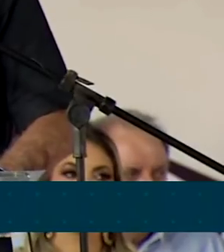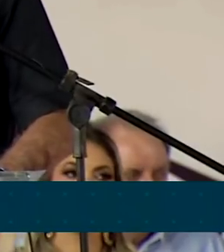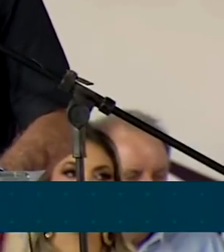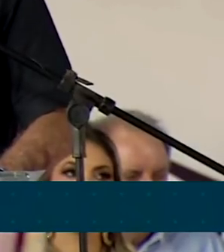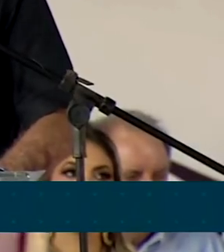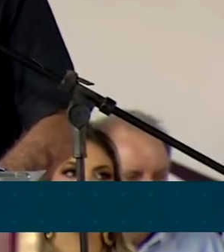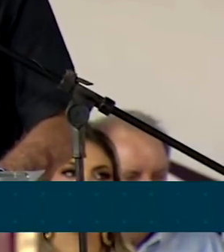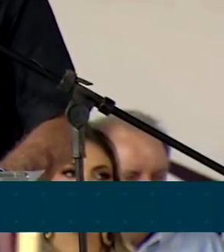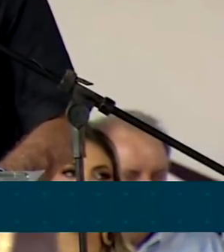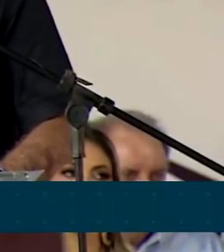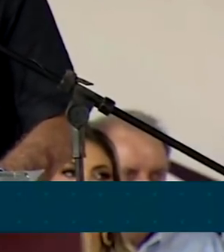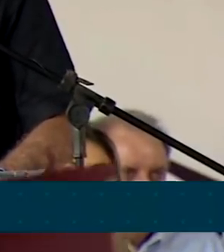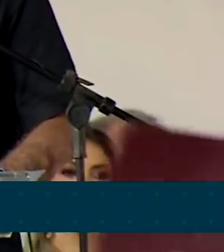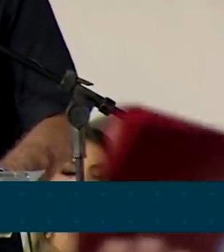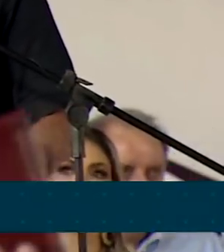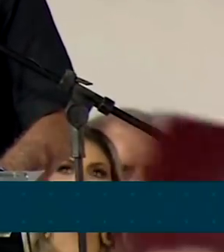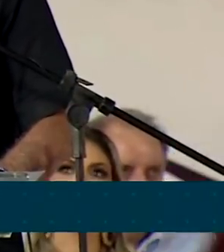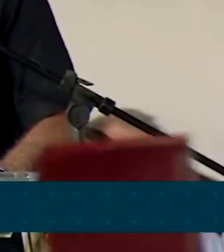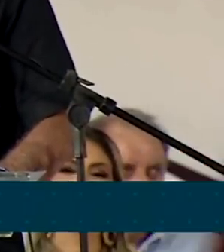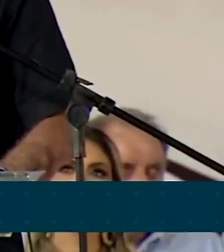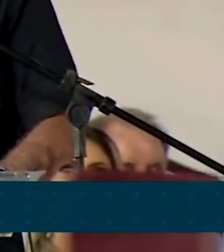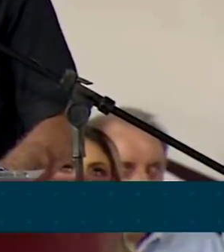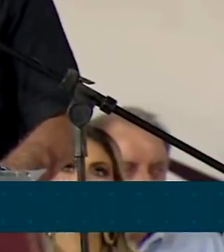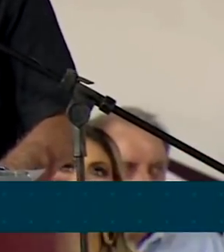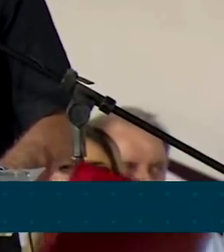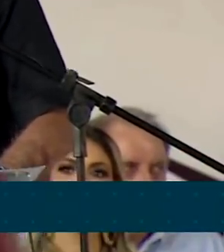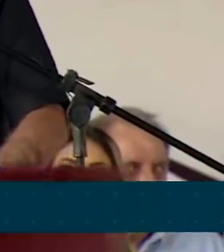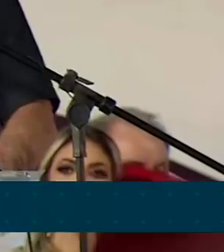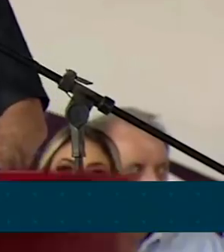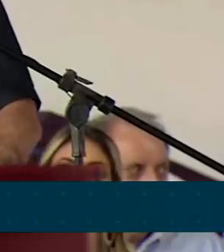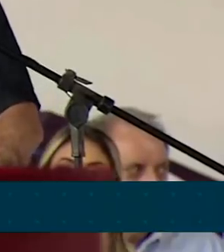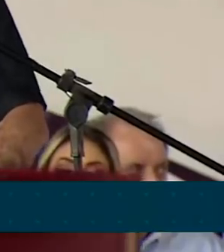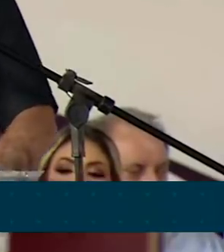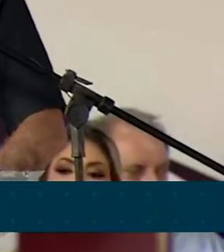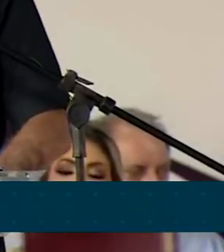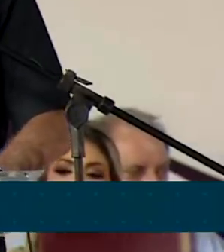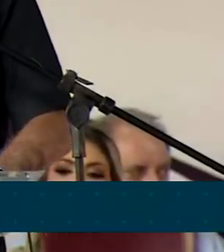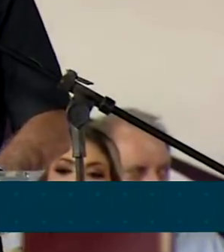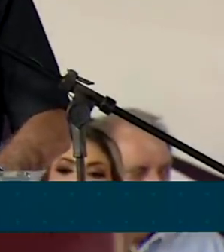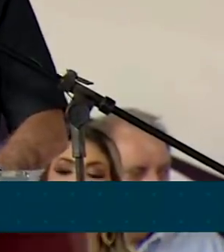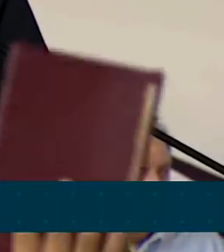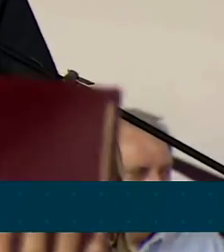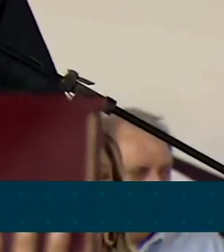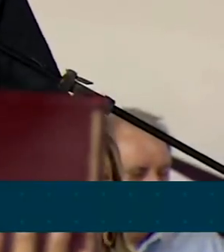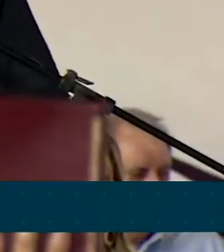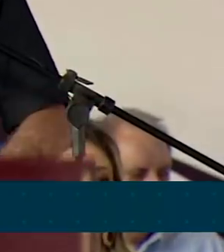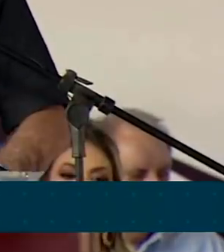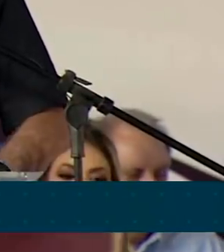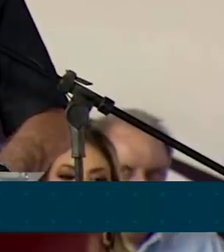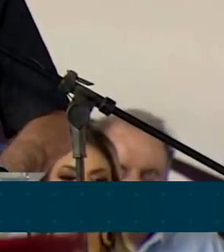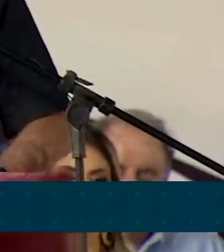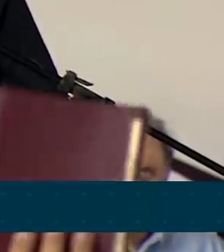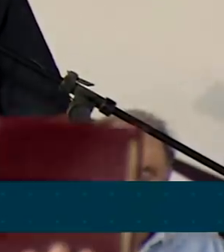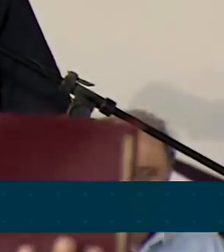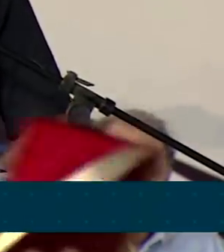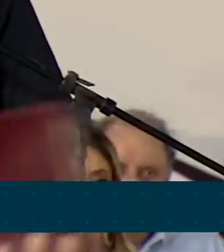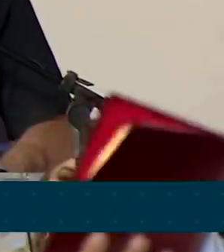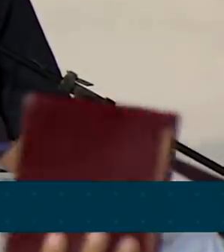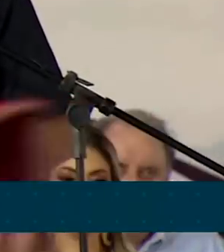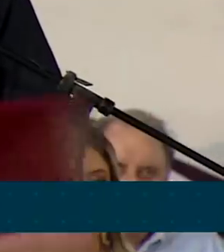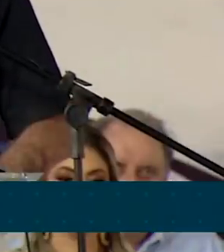Brasil. Em especial, as obras que tinham que ver com a transposição do São Francisco.